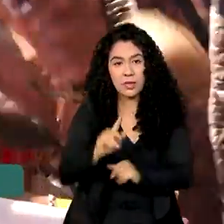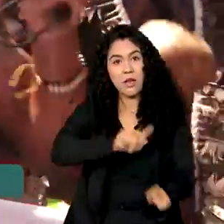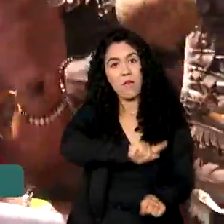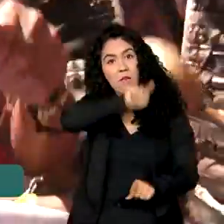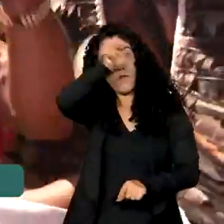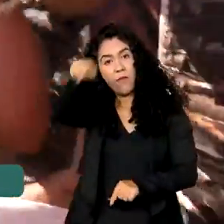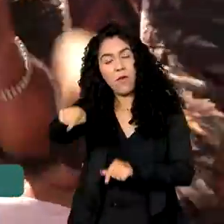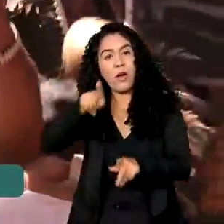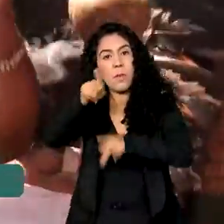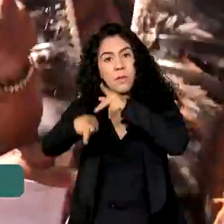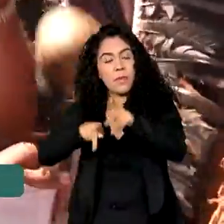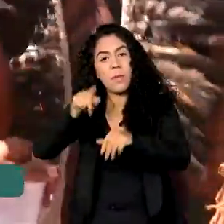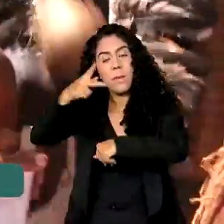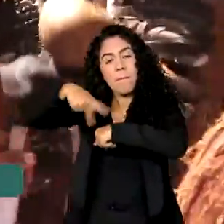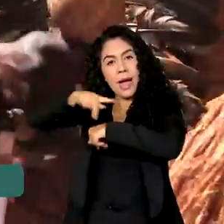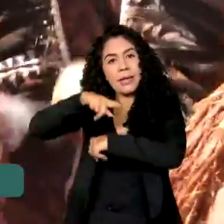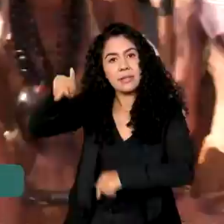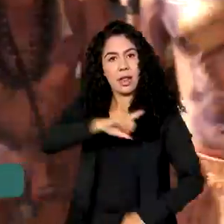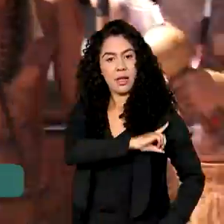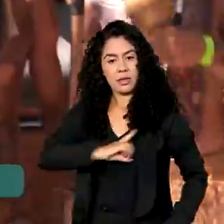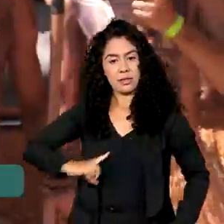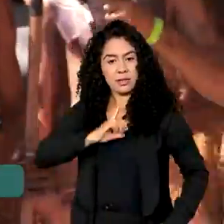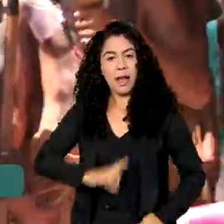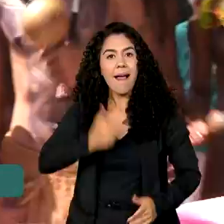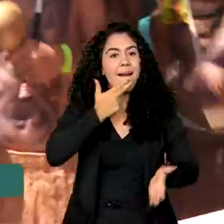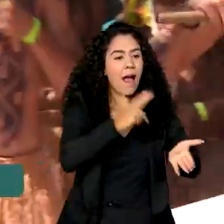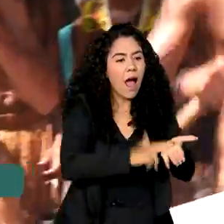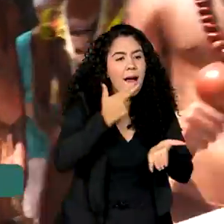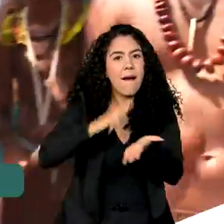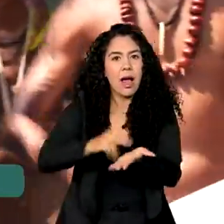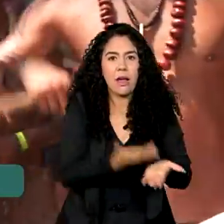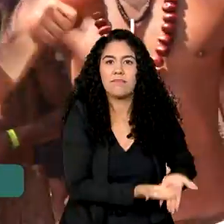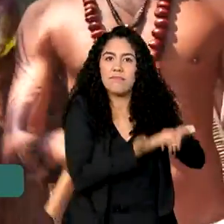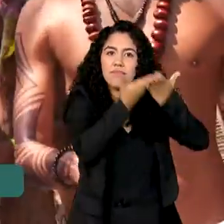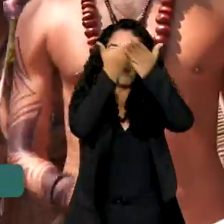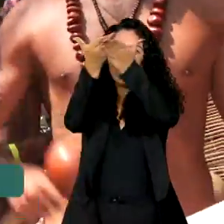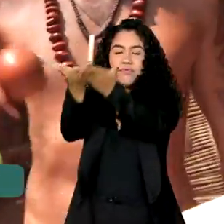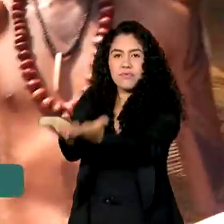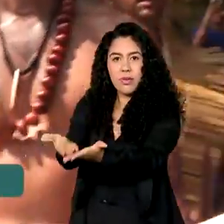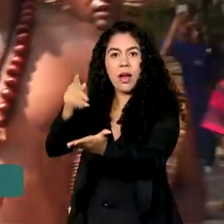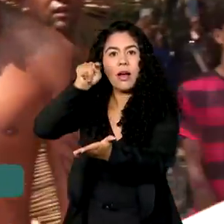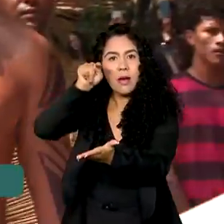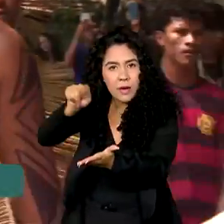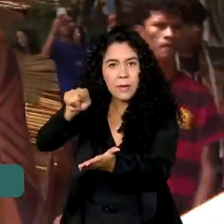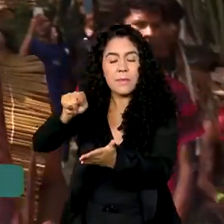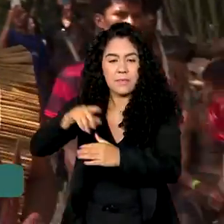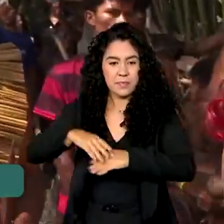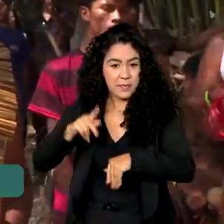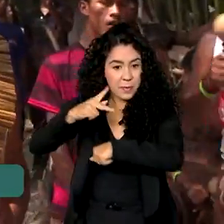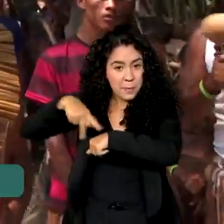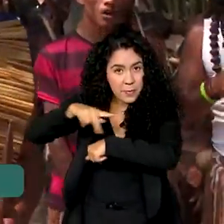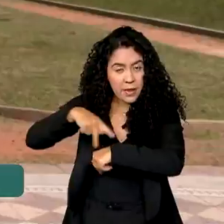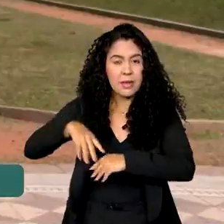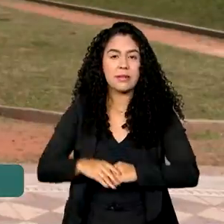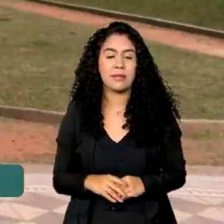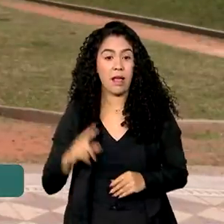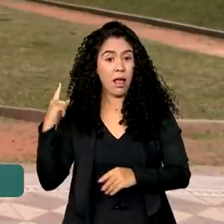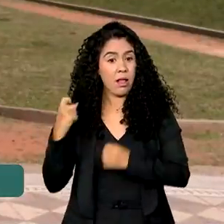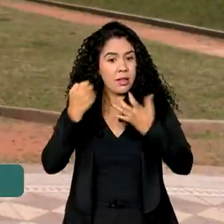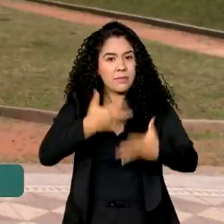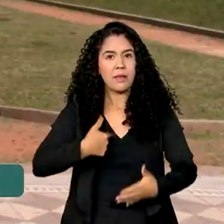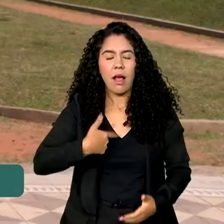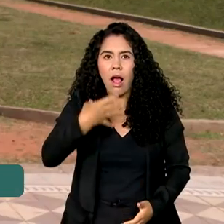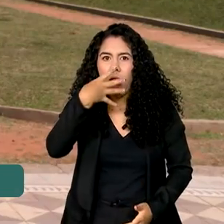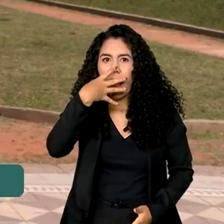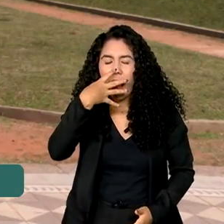cartas do povo Tupinambá para diretores do Museu Nacional de Copenhagen na Dinamarca. Fiquei impressionado com